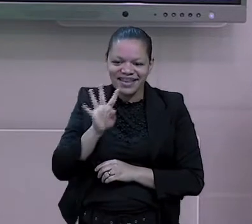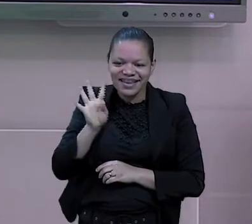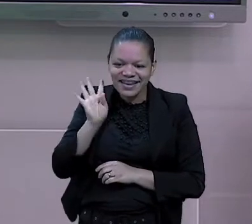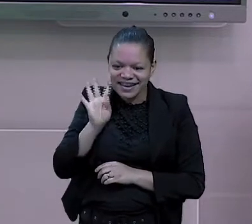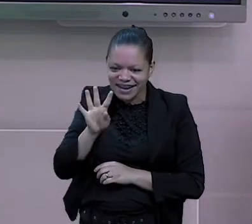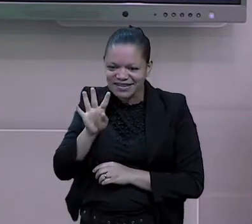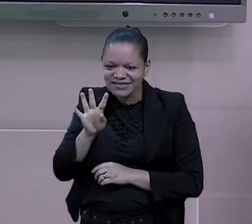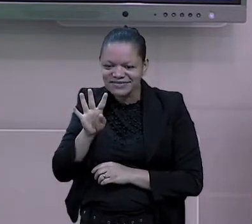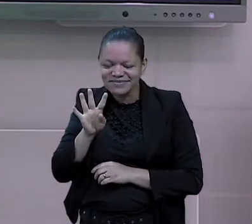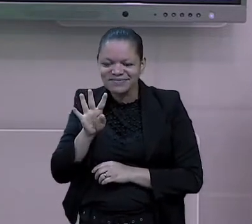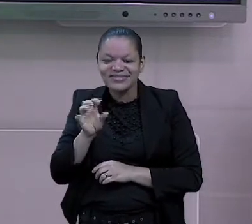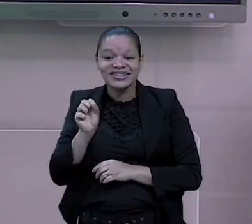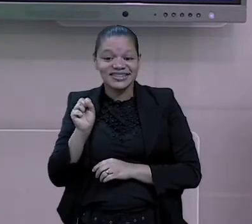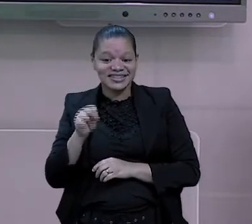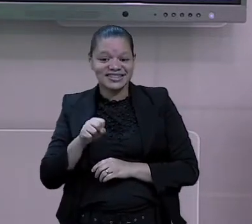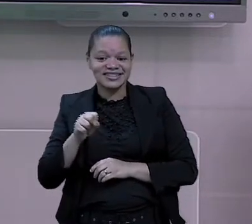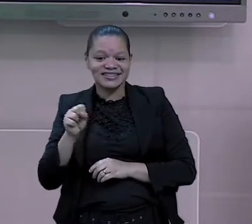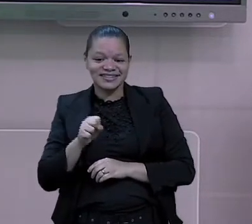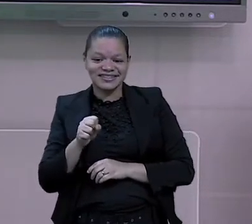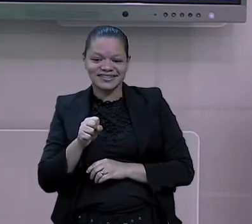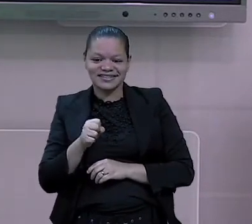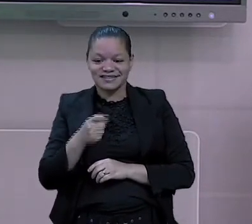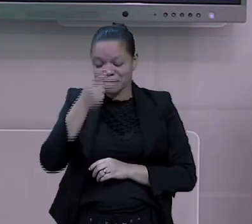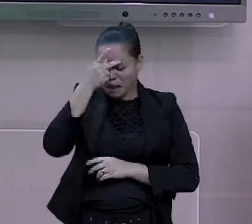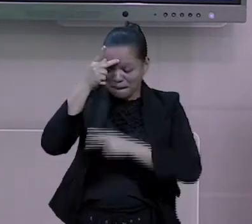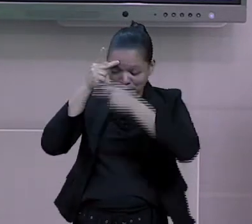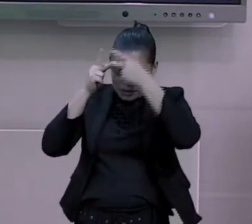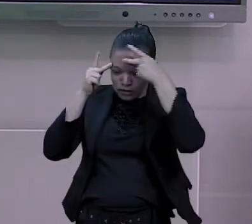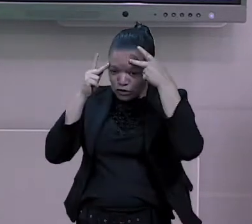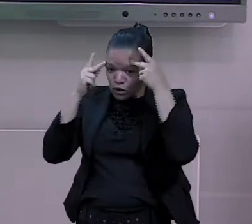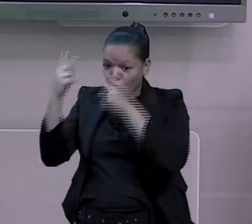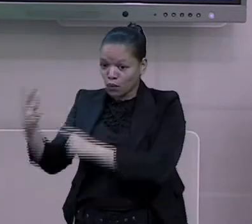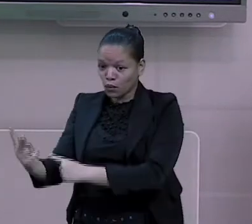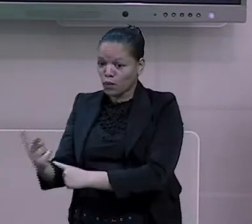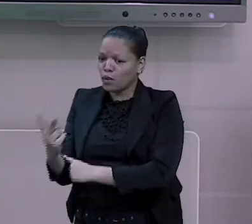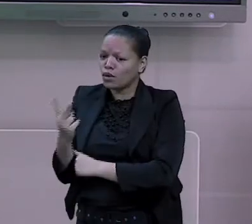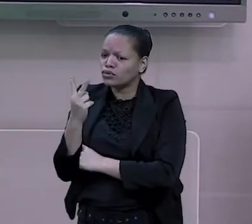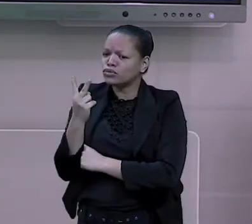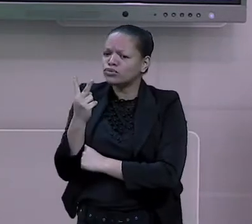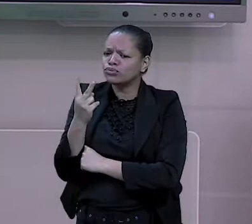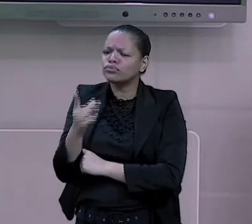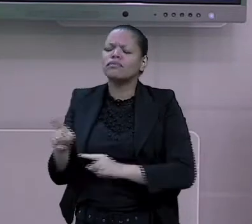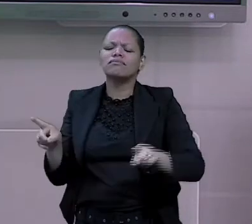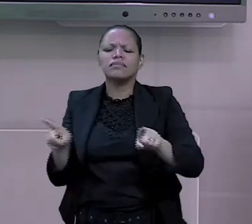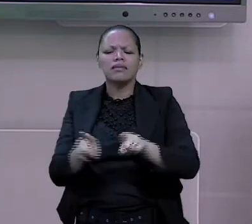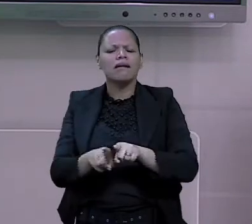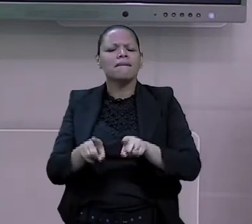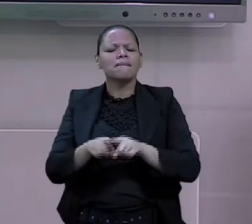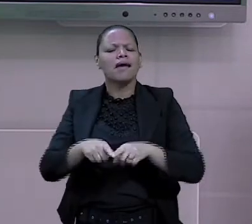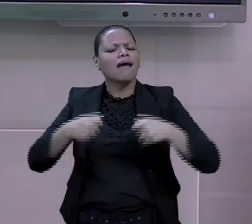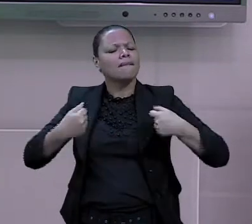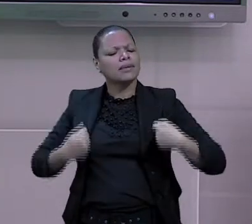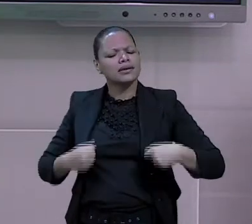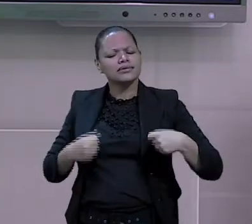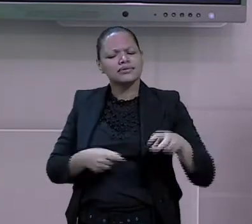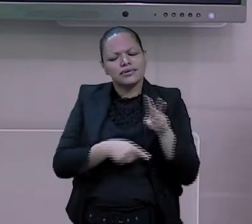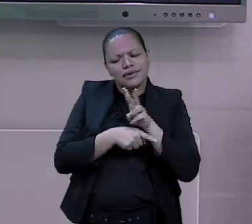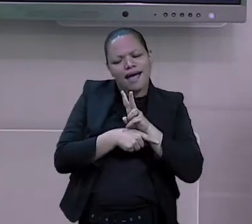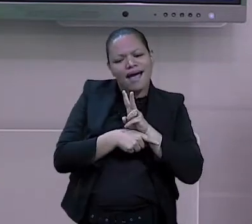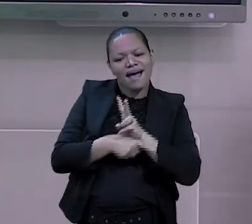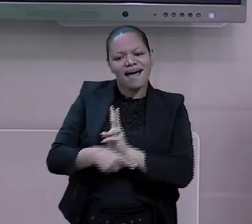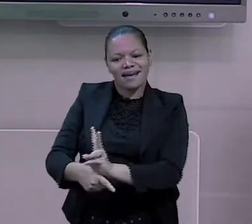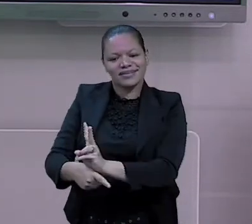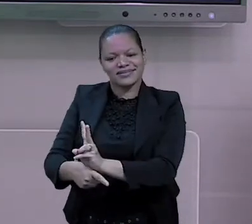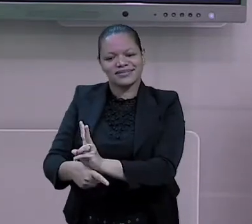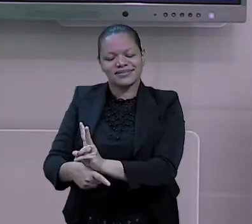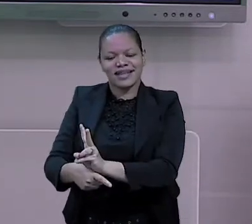custa nada retribuir esse favor. Assim o mundo se torna bem mais fácil de conviver. E